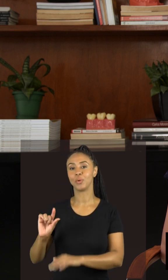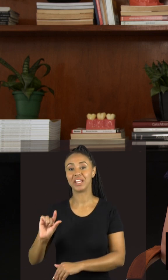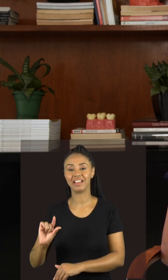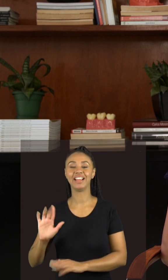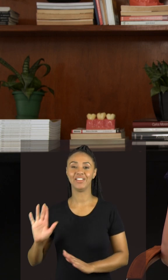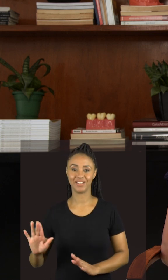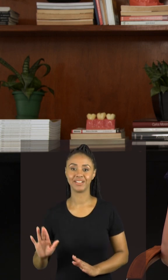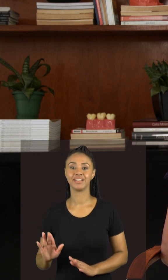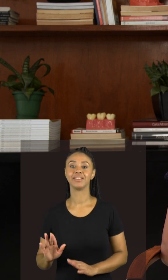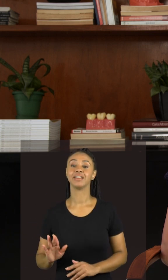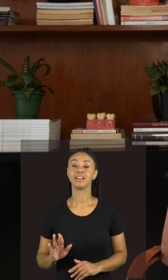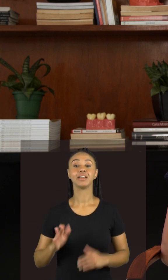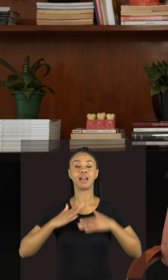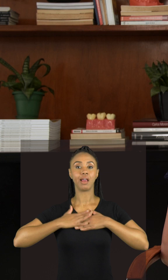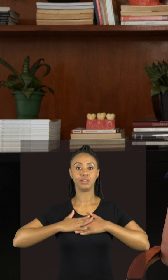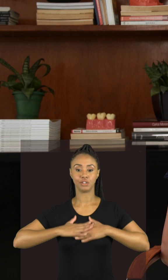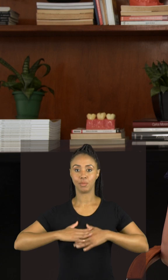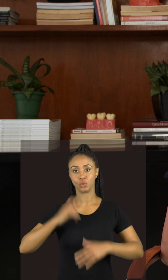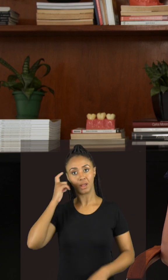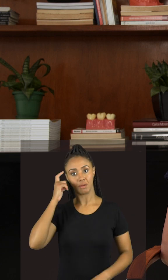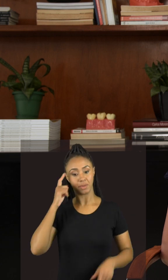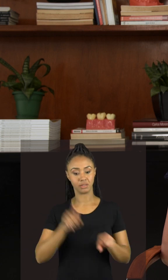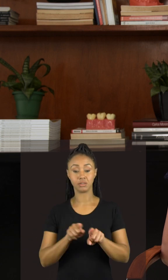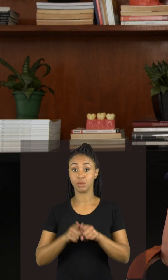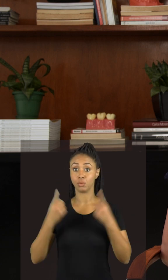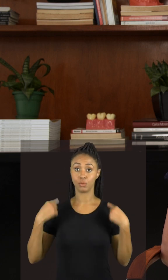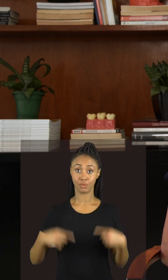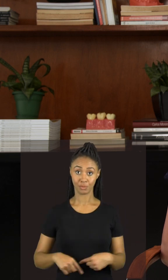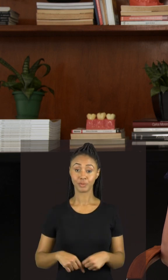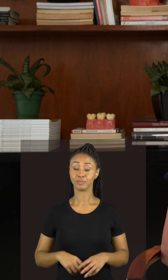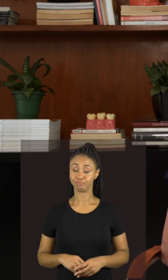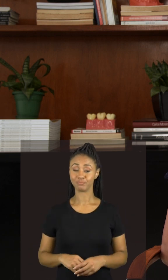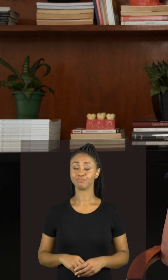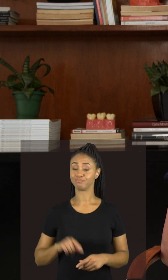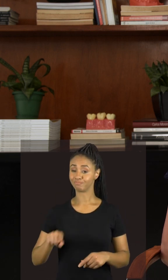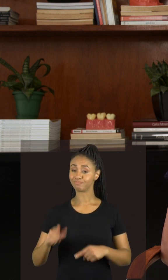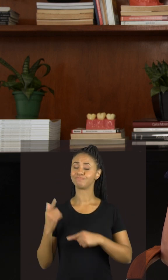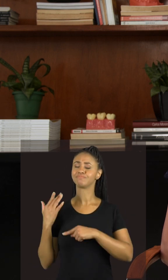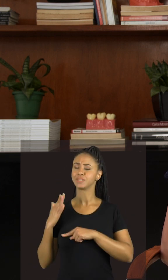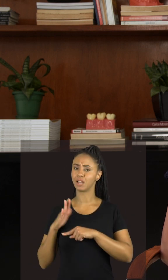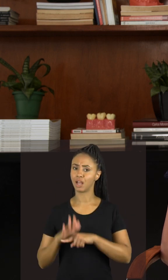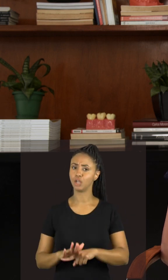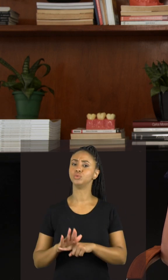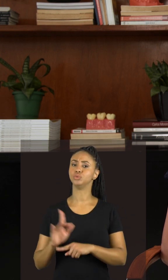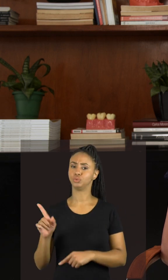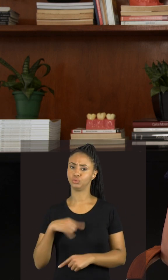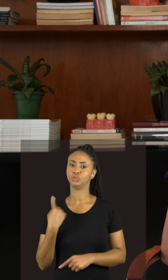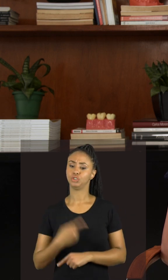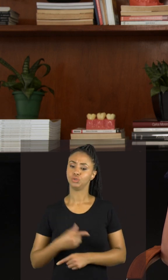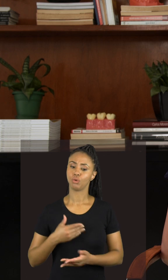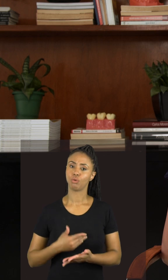cabeça promovendo não só o relaxamento da mente mas também do corpo e isso contribui bastante para